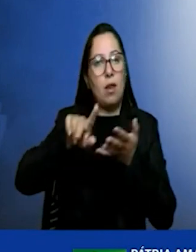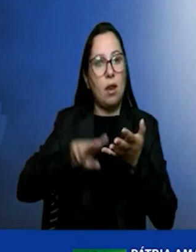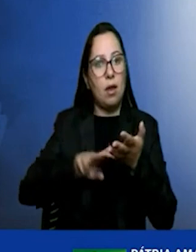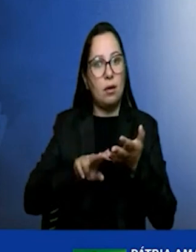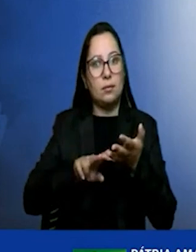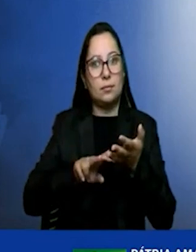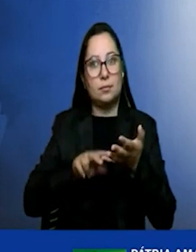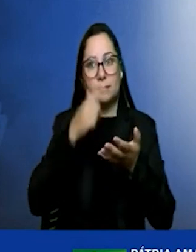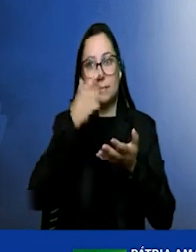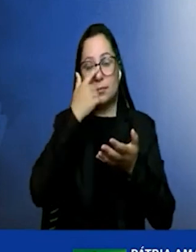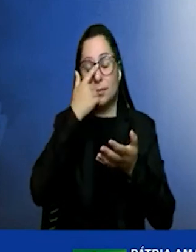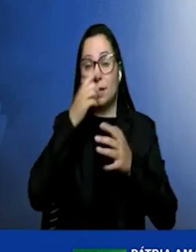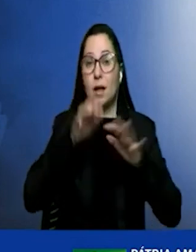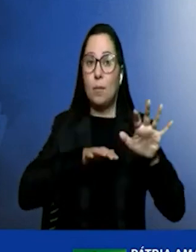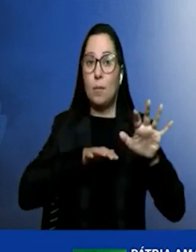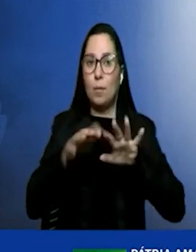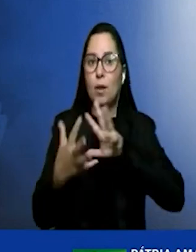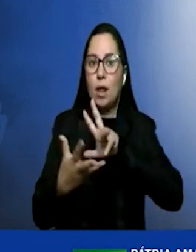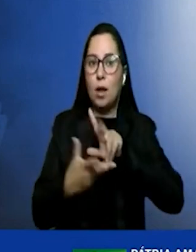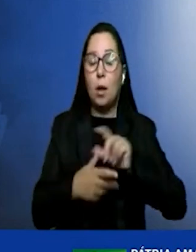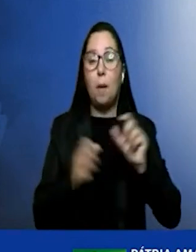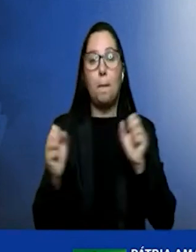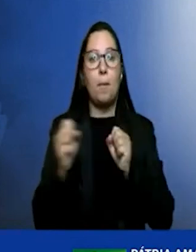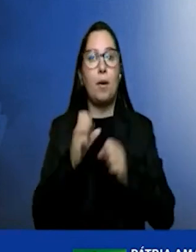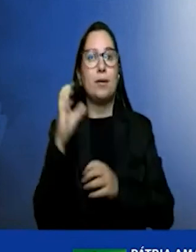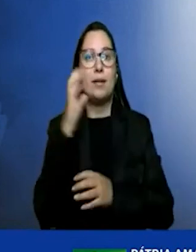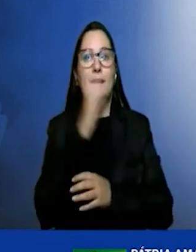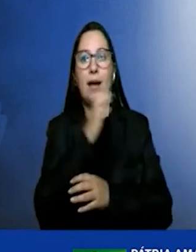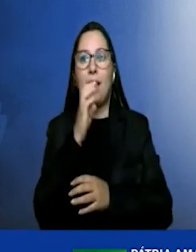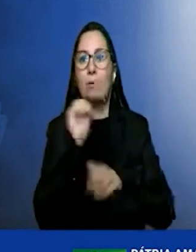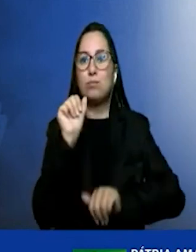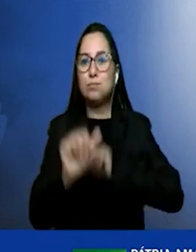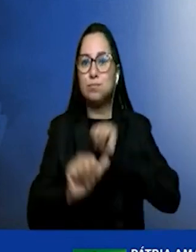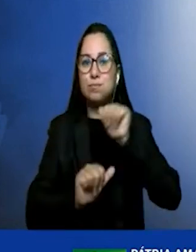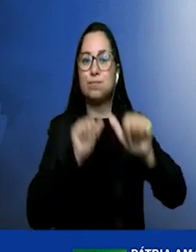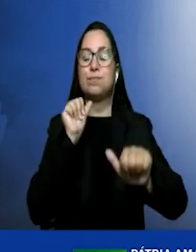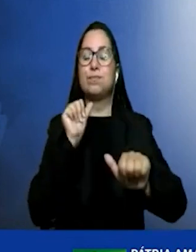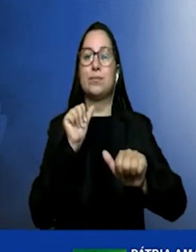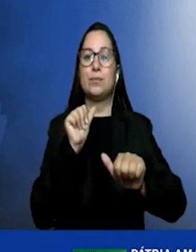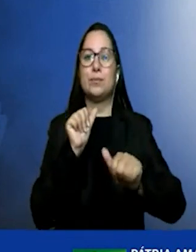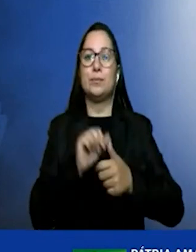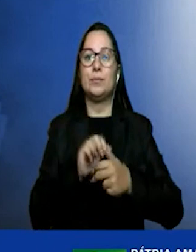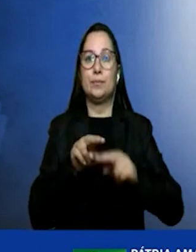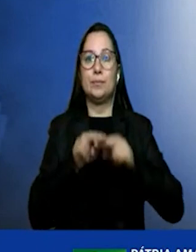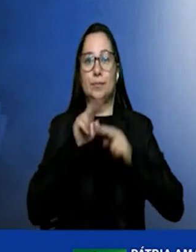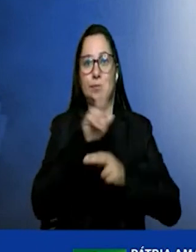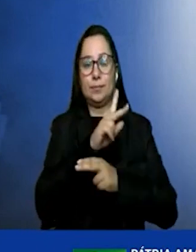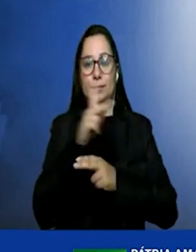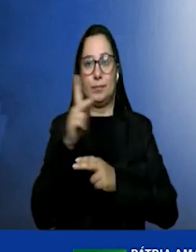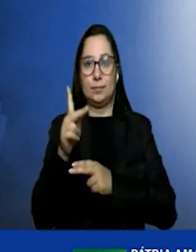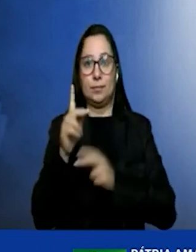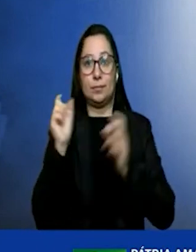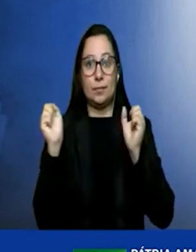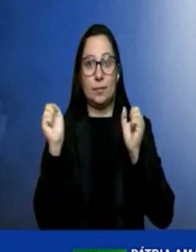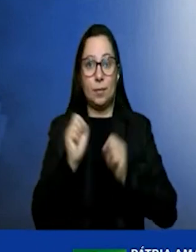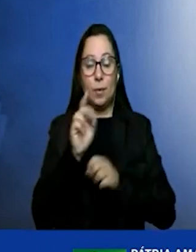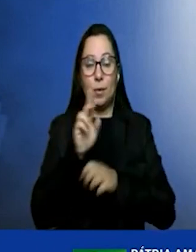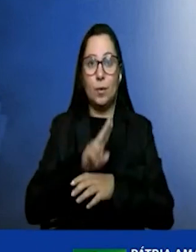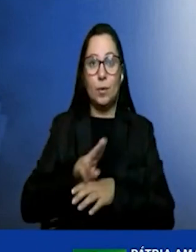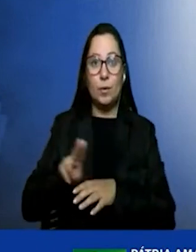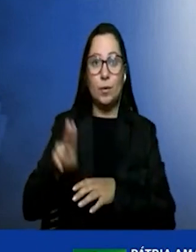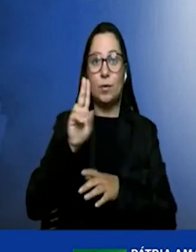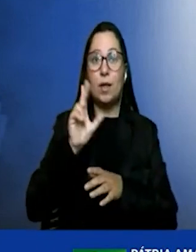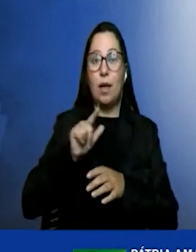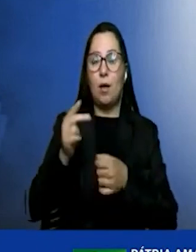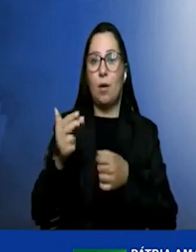mobilidade mundial poderá ser rapidamente transformada, já que o hidrogênio poderá ser usado como combustível